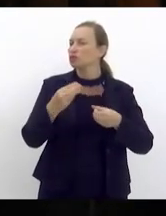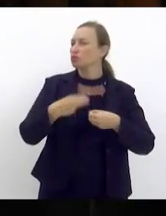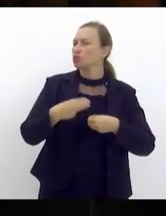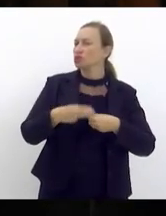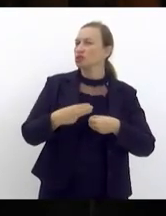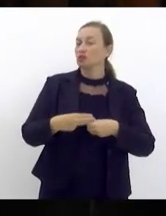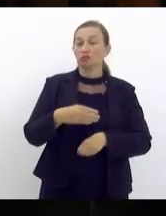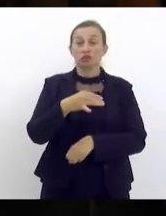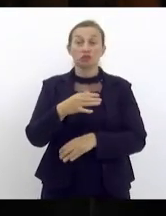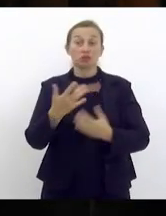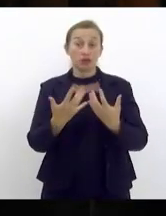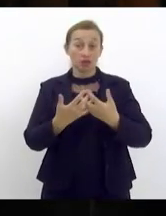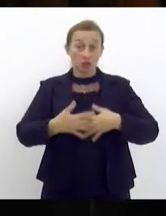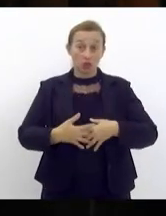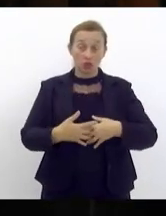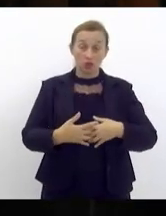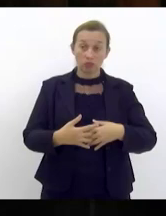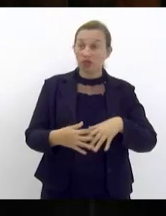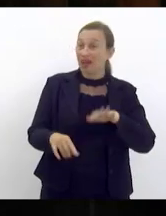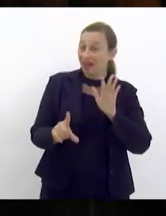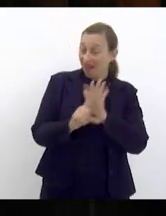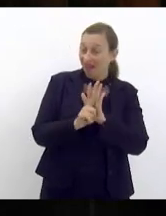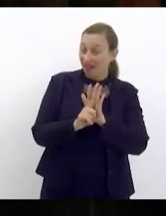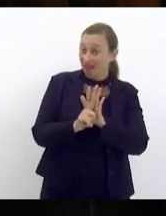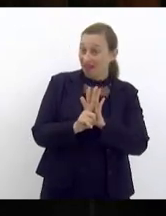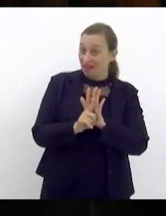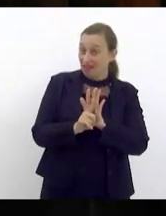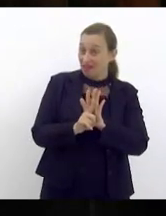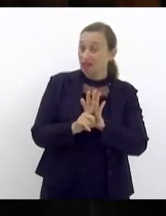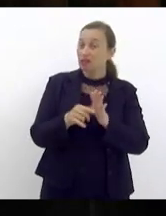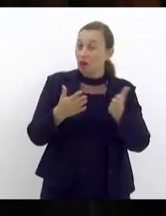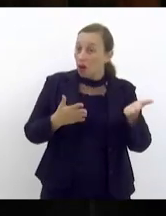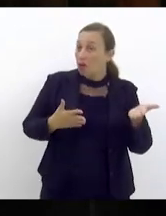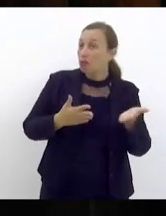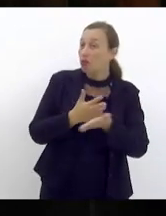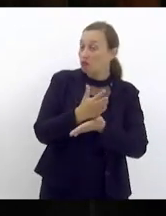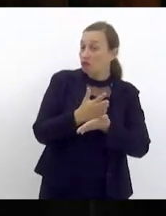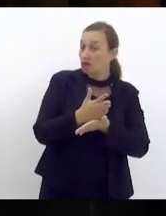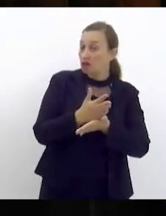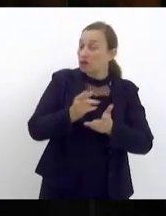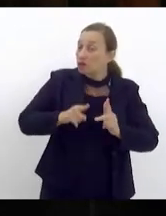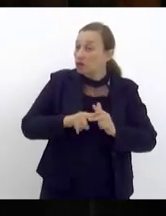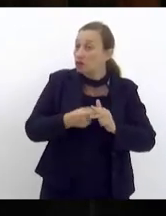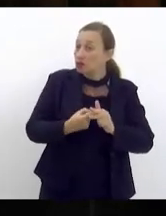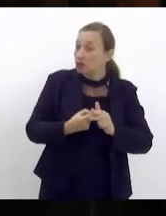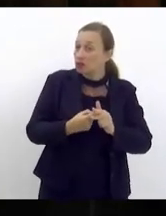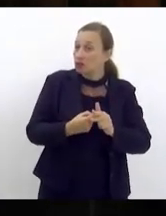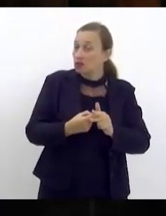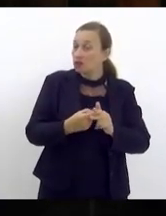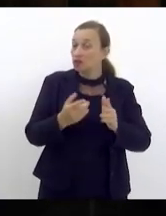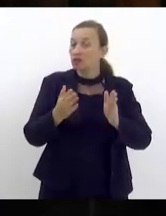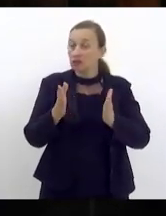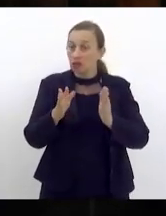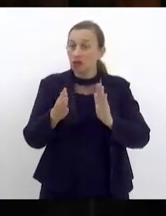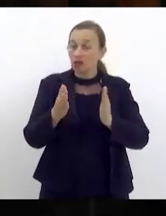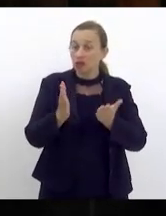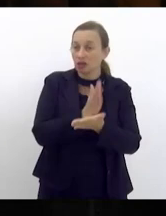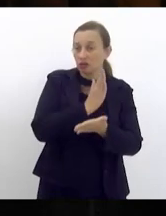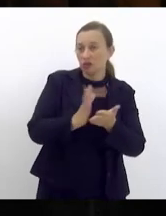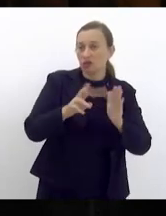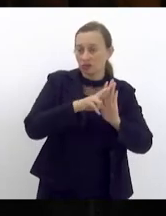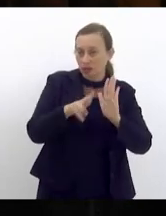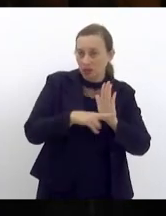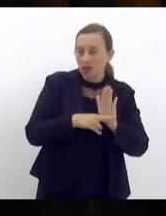Petrópolis para que as leis que precisam ser aprovadas alterando determinados parâmetros possam ser